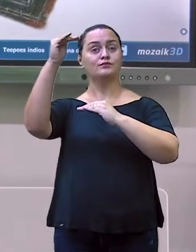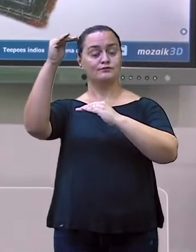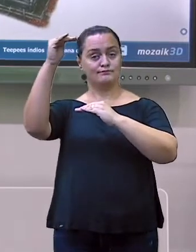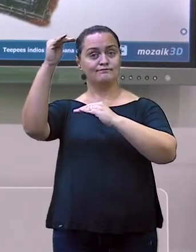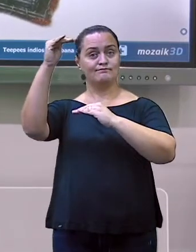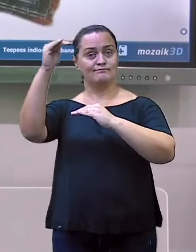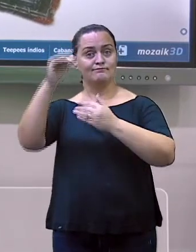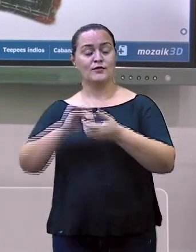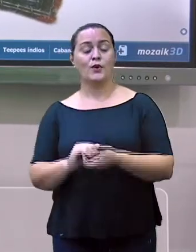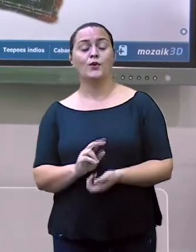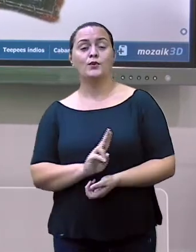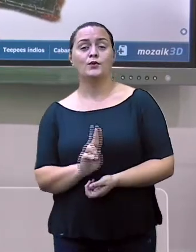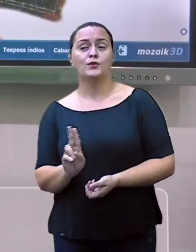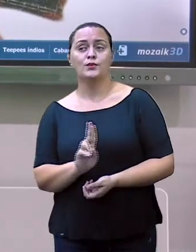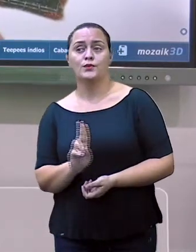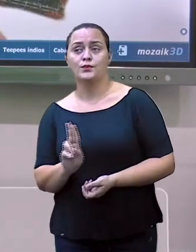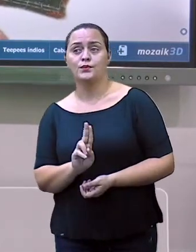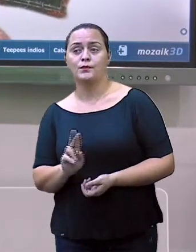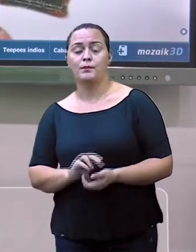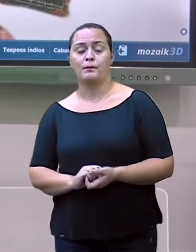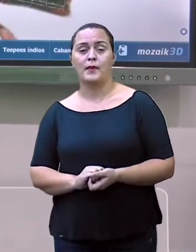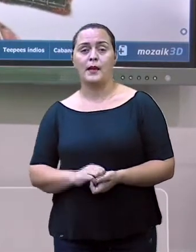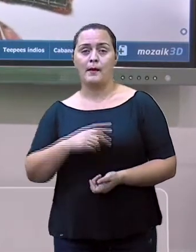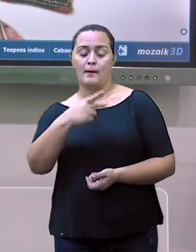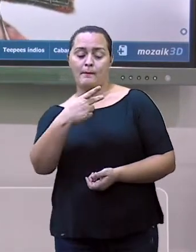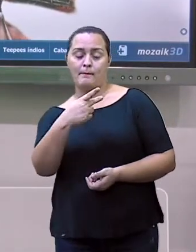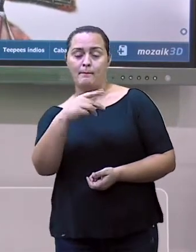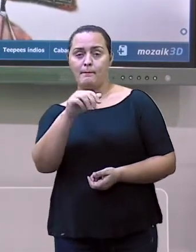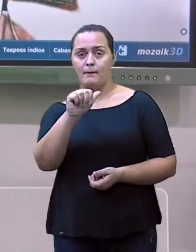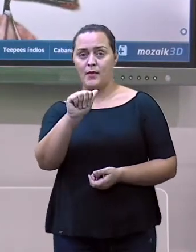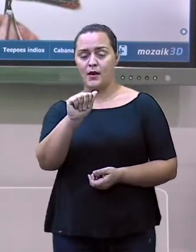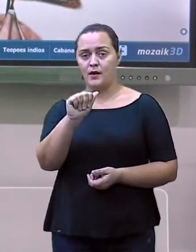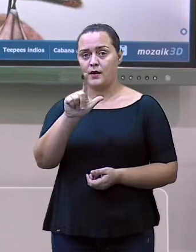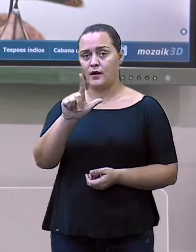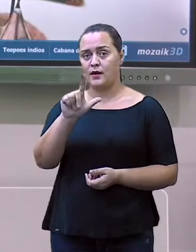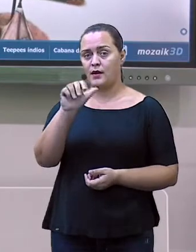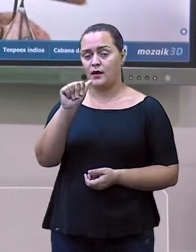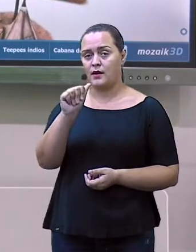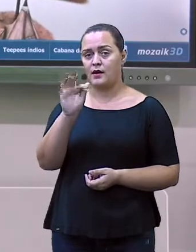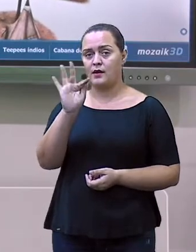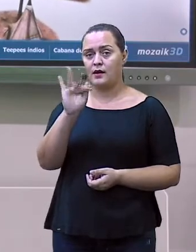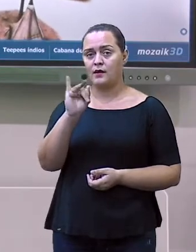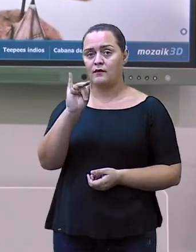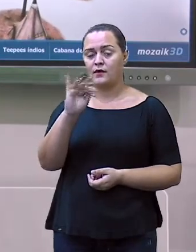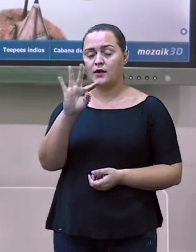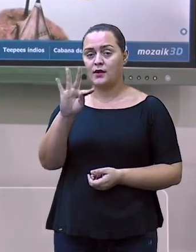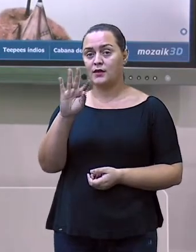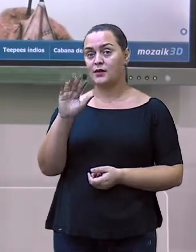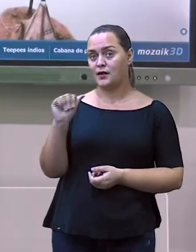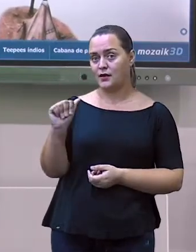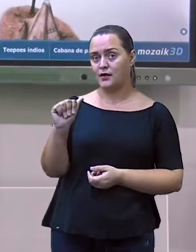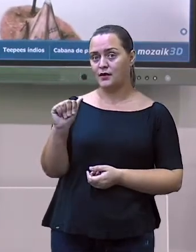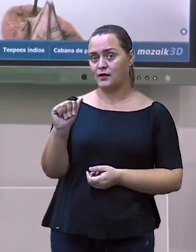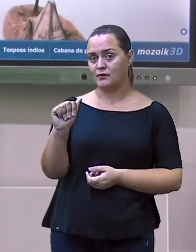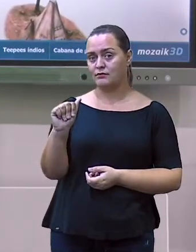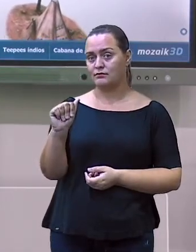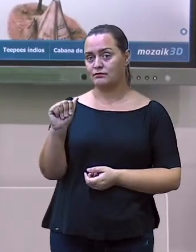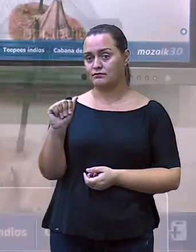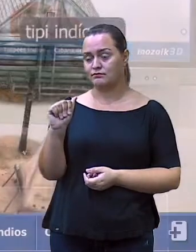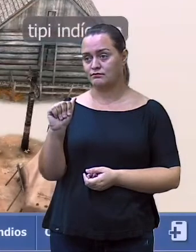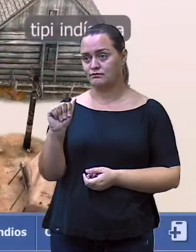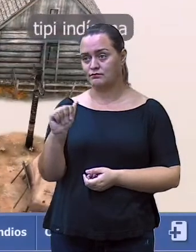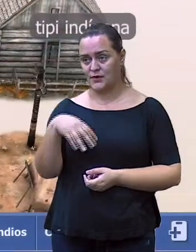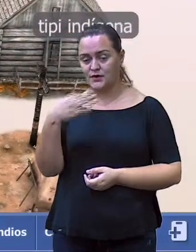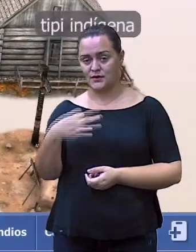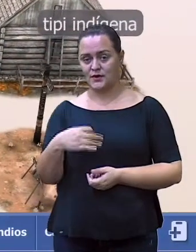é conhecido como palafita. Vou mostrar para vocês aqui, uma construção